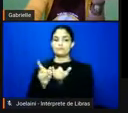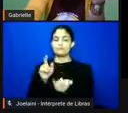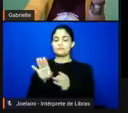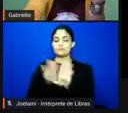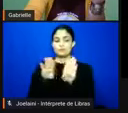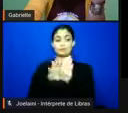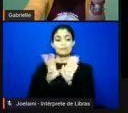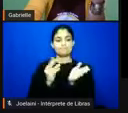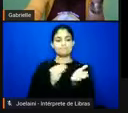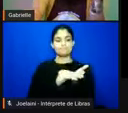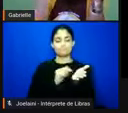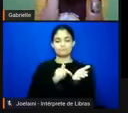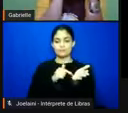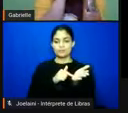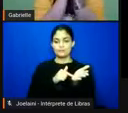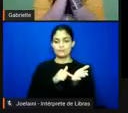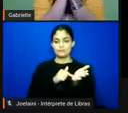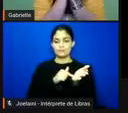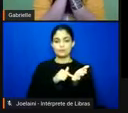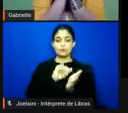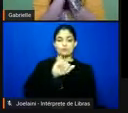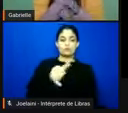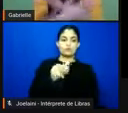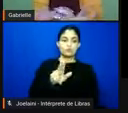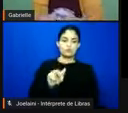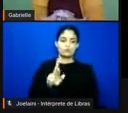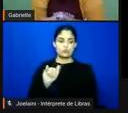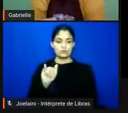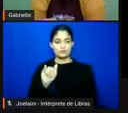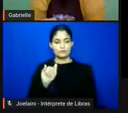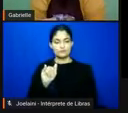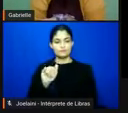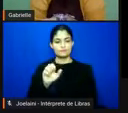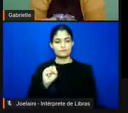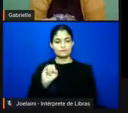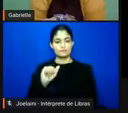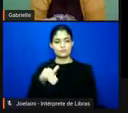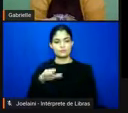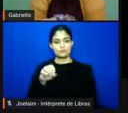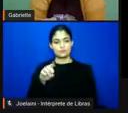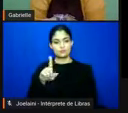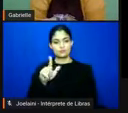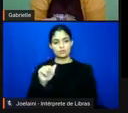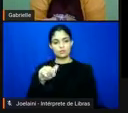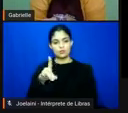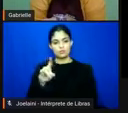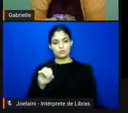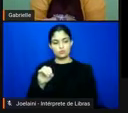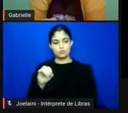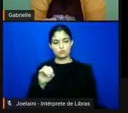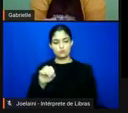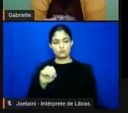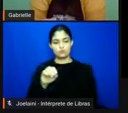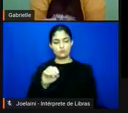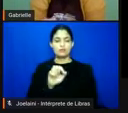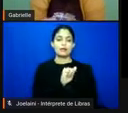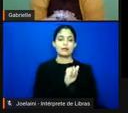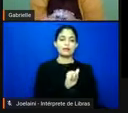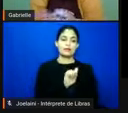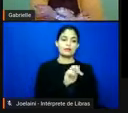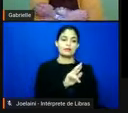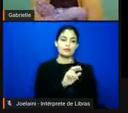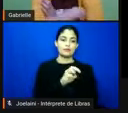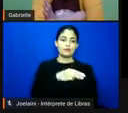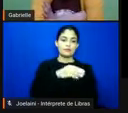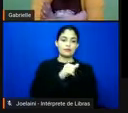aqui, é o júri simulado, né, da Irmandade Beneficente Nossa Senhora do Rosário, que foi proposto pela Jéssica Silva e